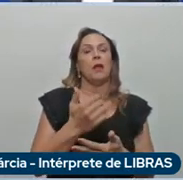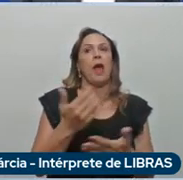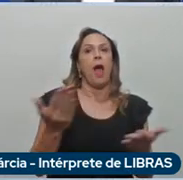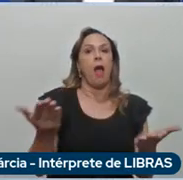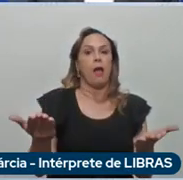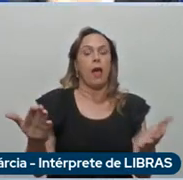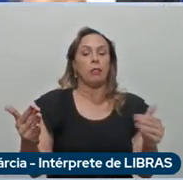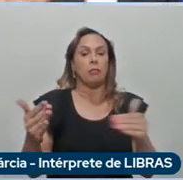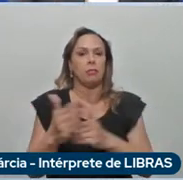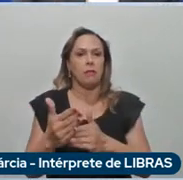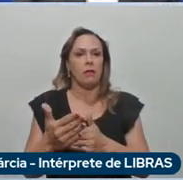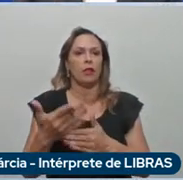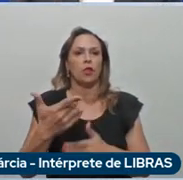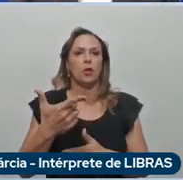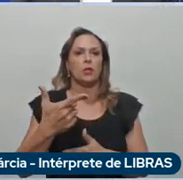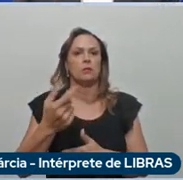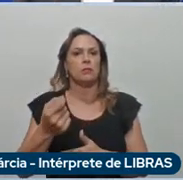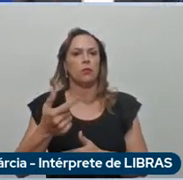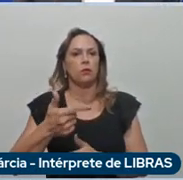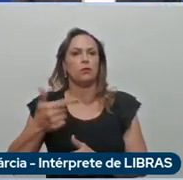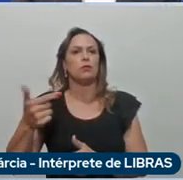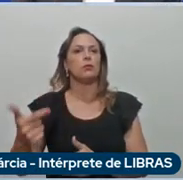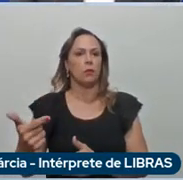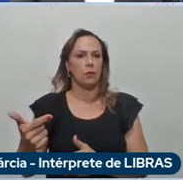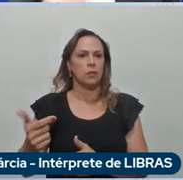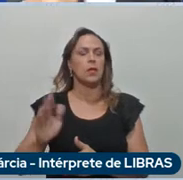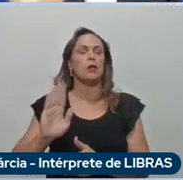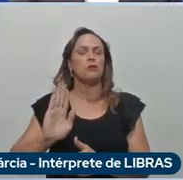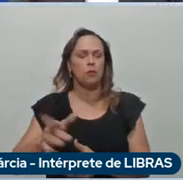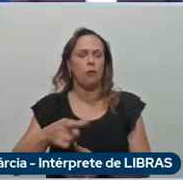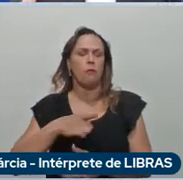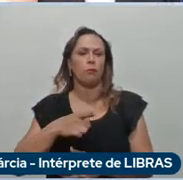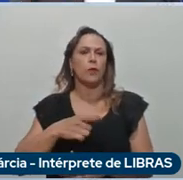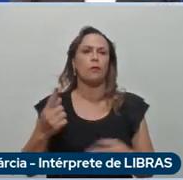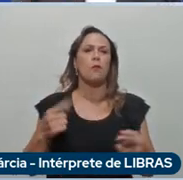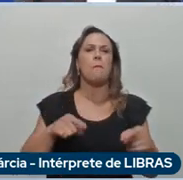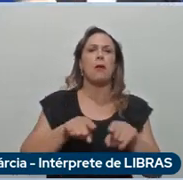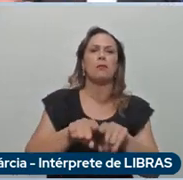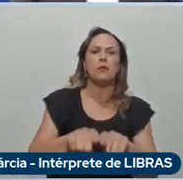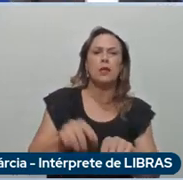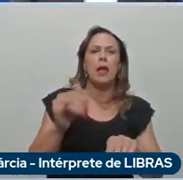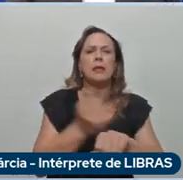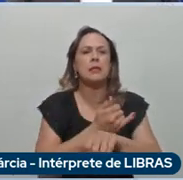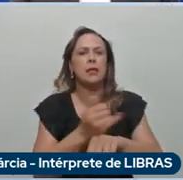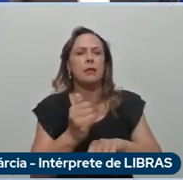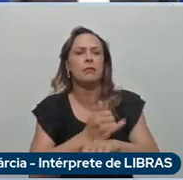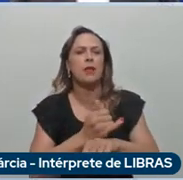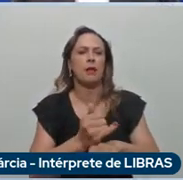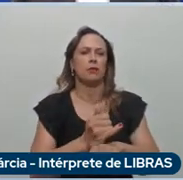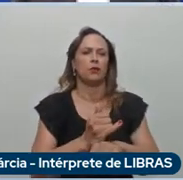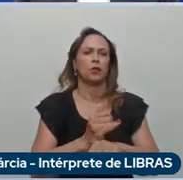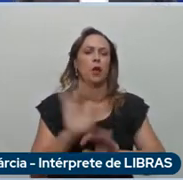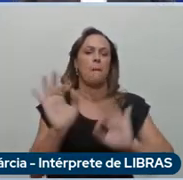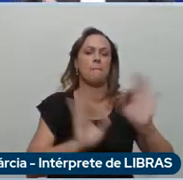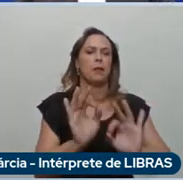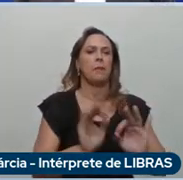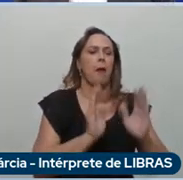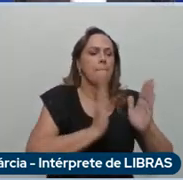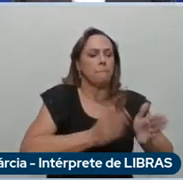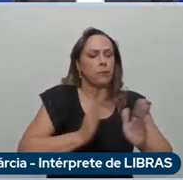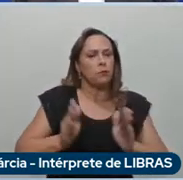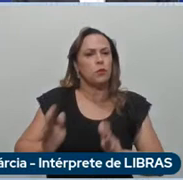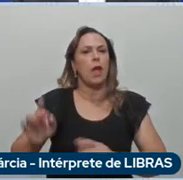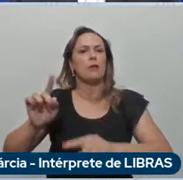e que passam por parcerias estratégicas de processo de produto de cursos